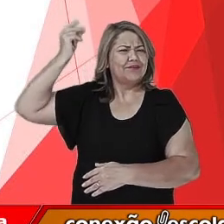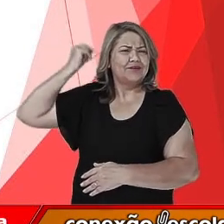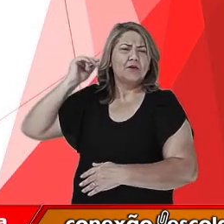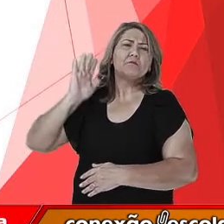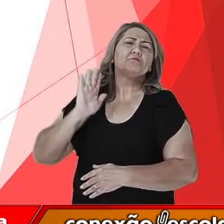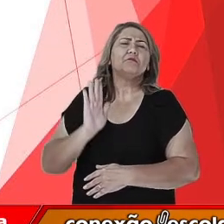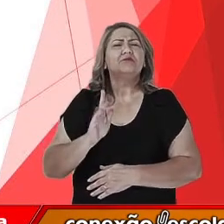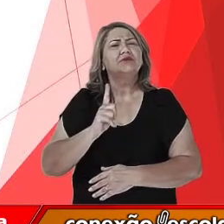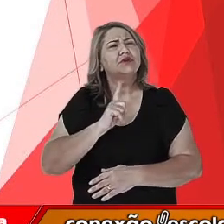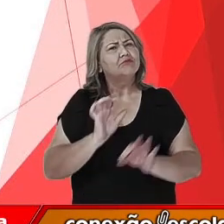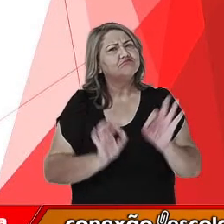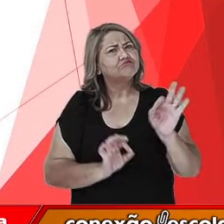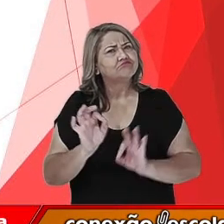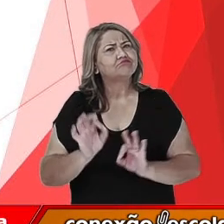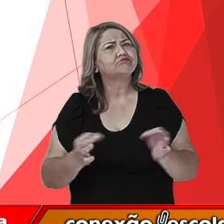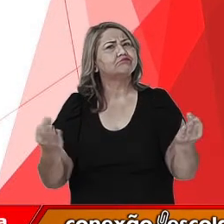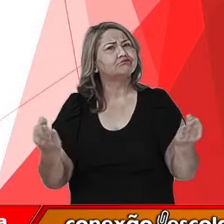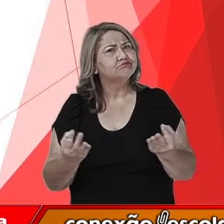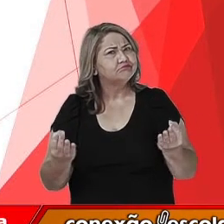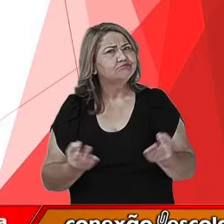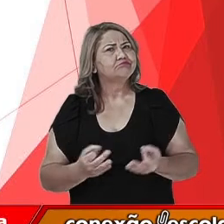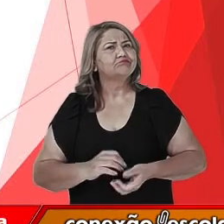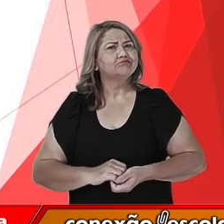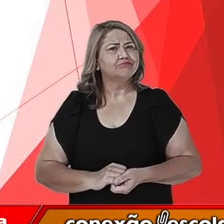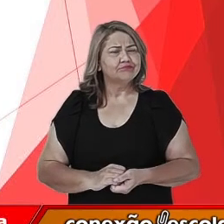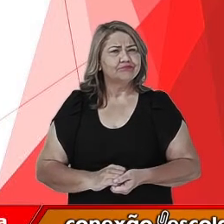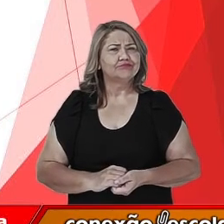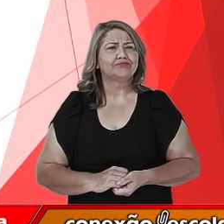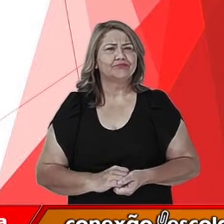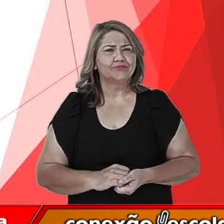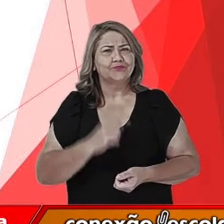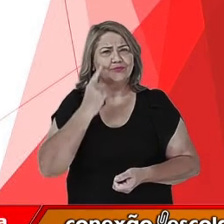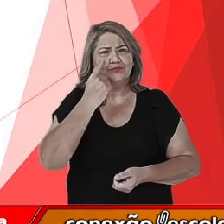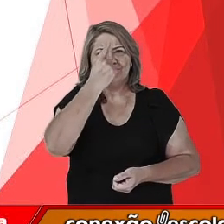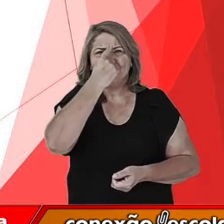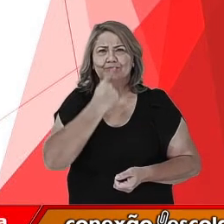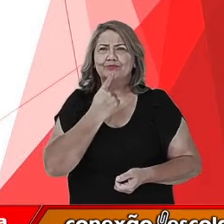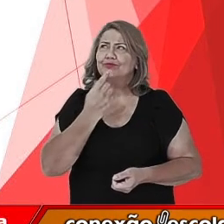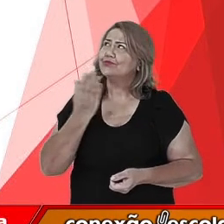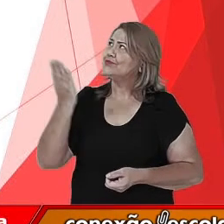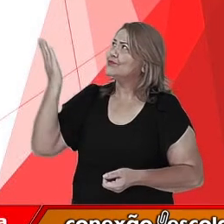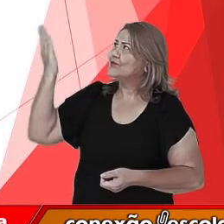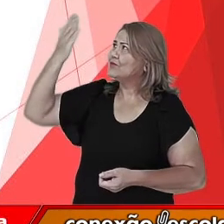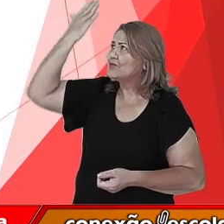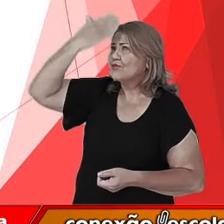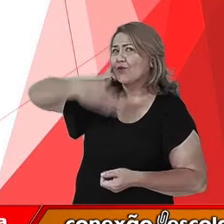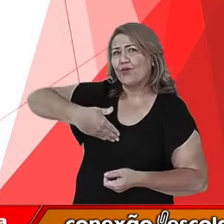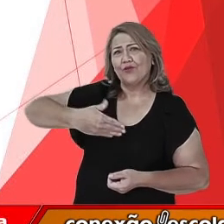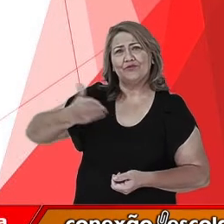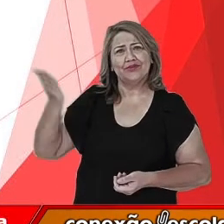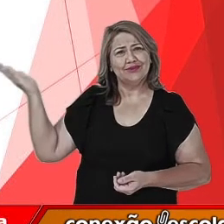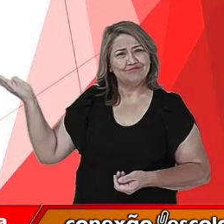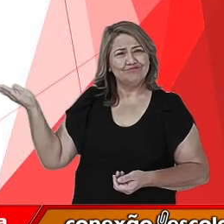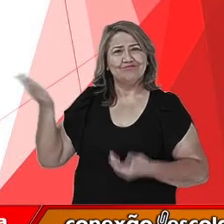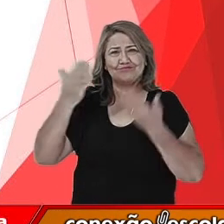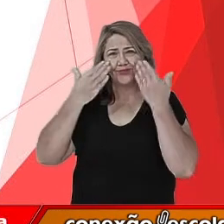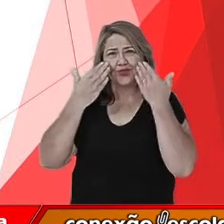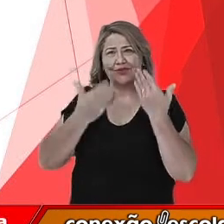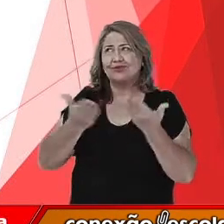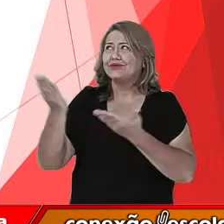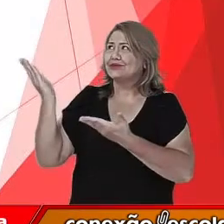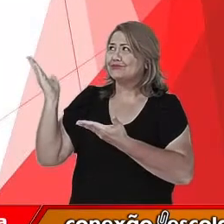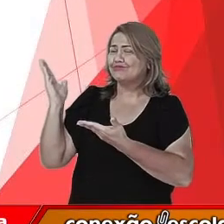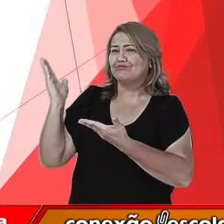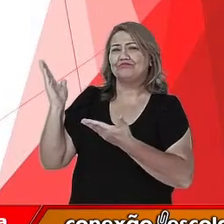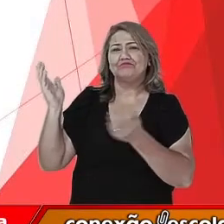seguia essa organização, seguia. Essa imagem justamente é para mostrar para vocês essa